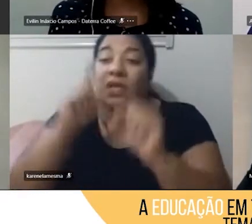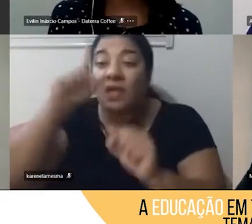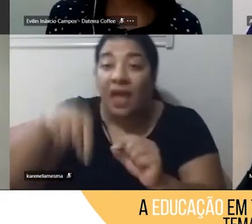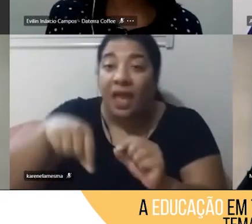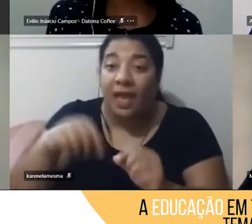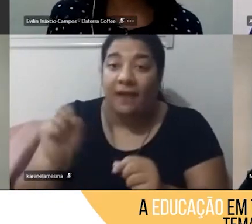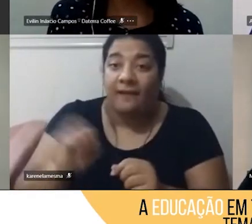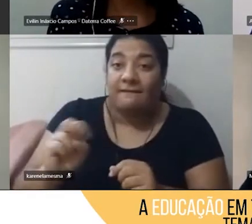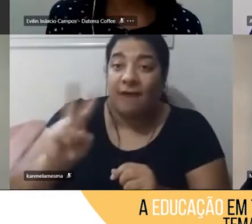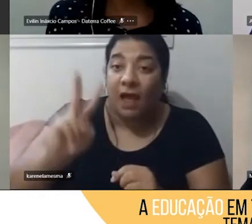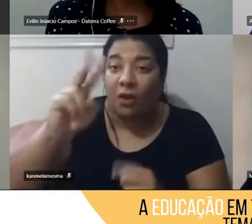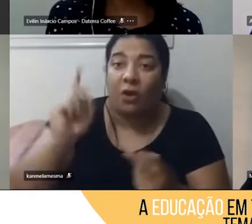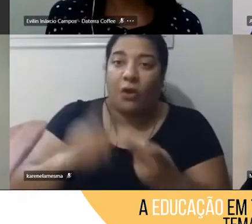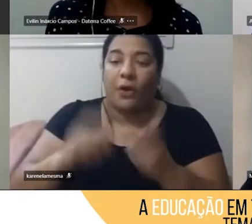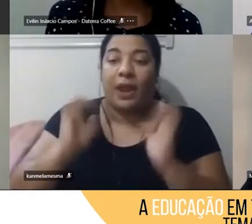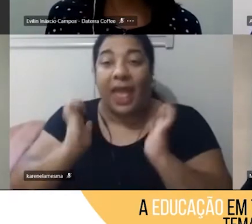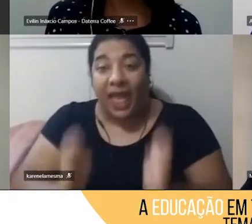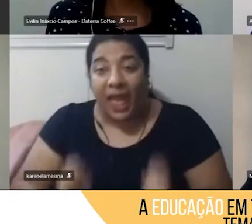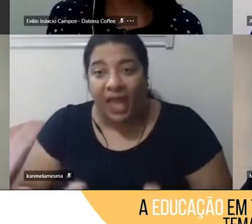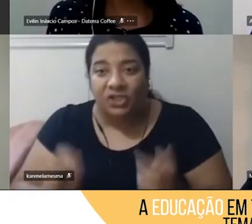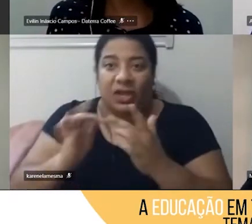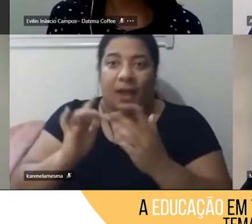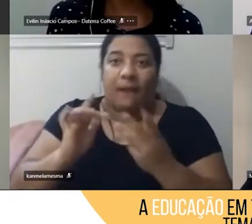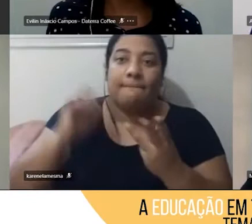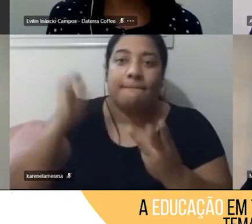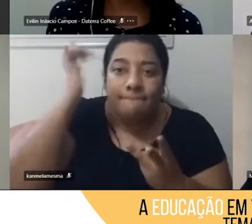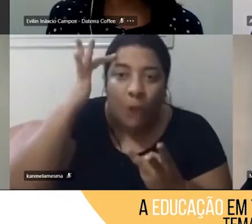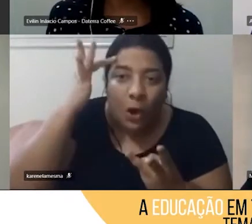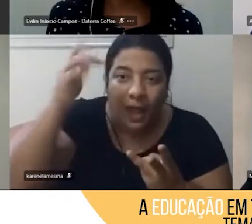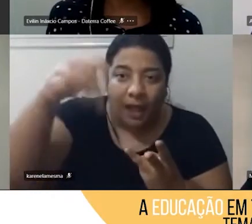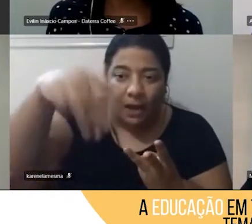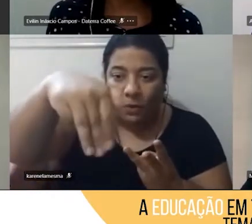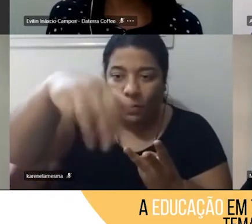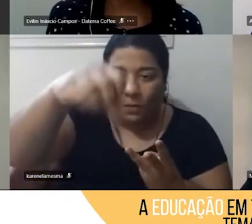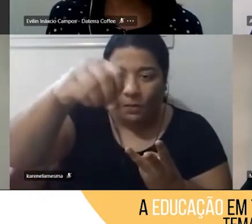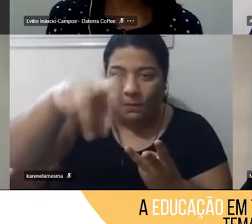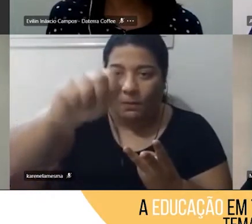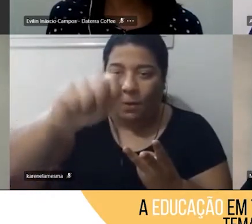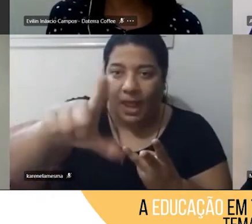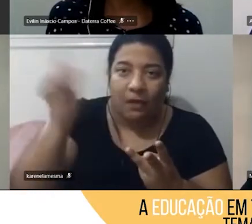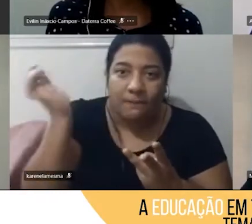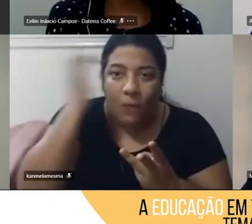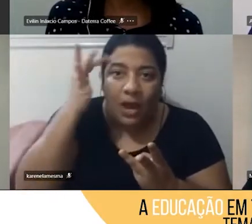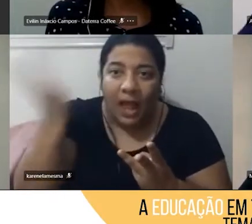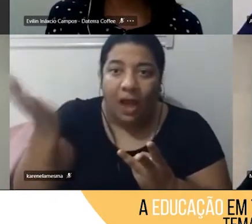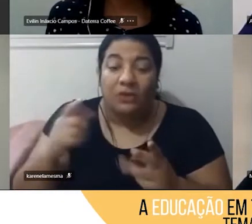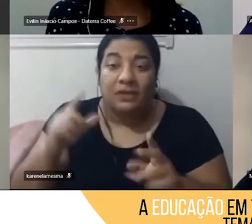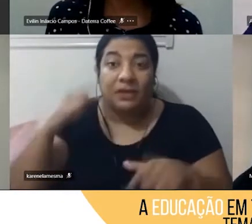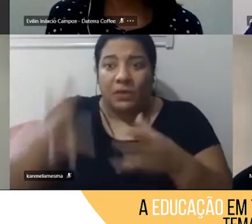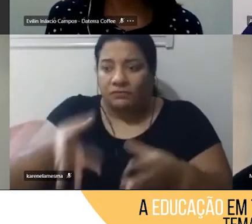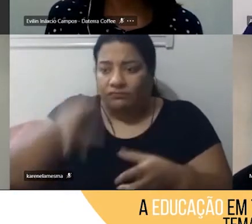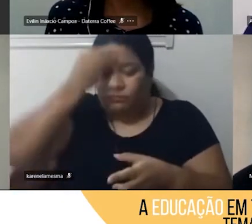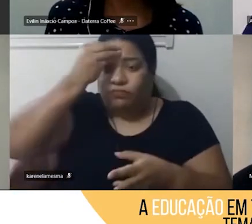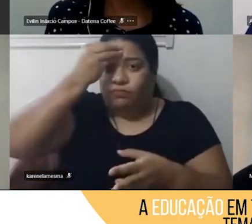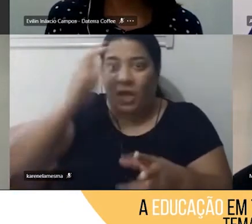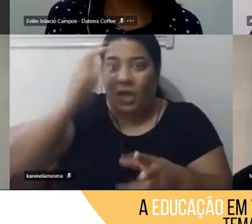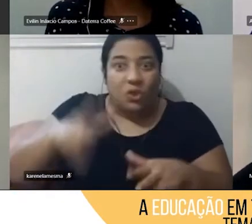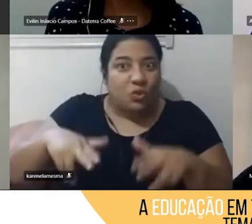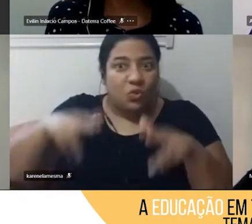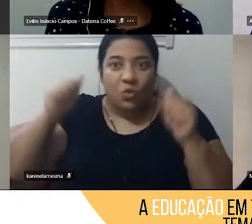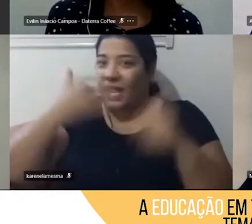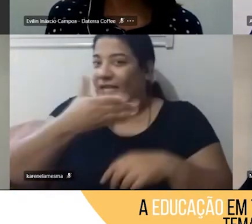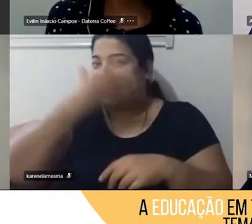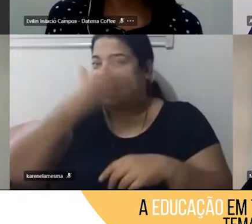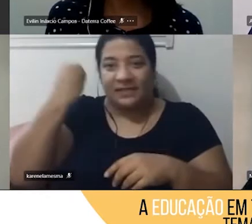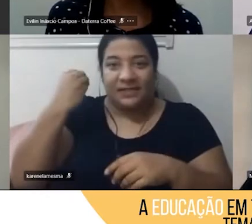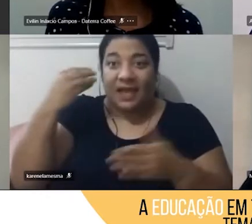a gente poder passar isso para os jovens. E depois disso, eu nunca mais esqueci o que são valores e ética, porque até hoje a gente aplica isso para os jovens, a